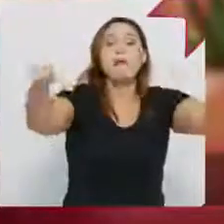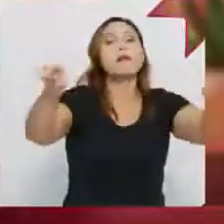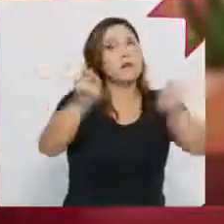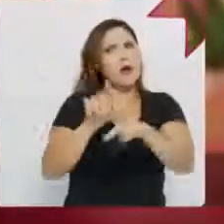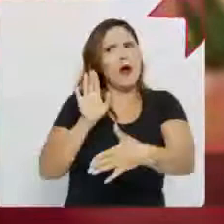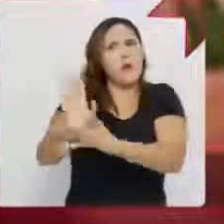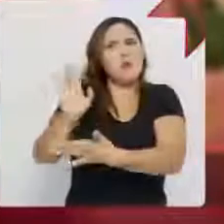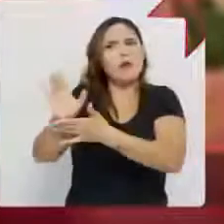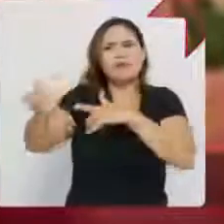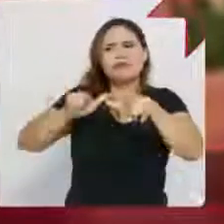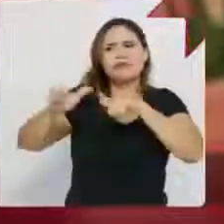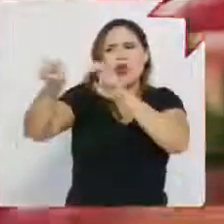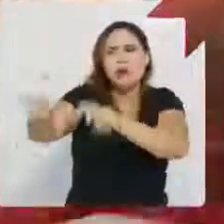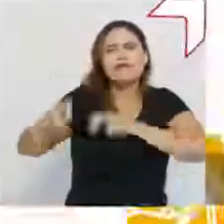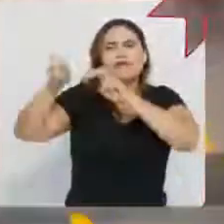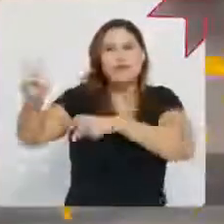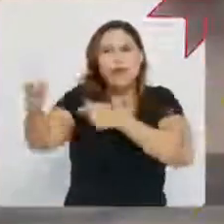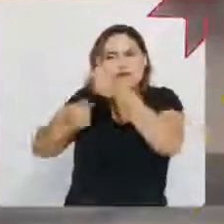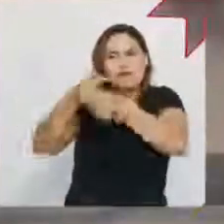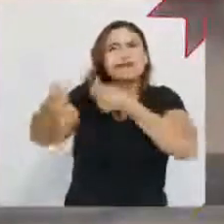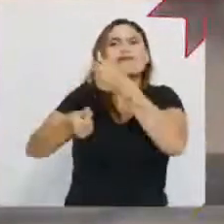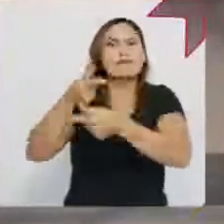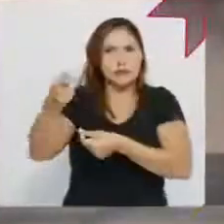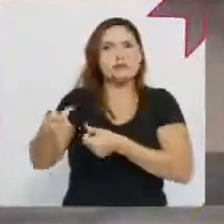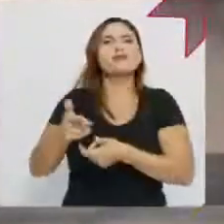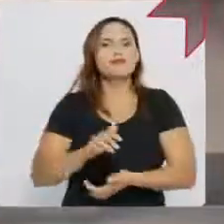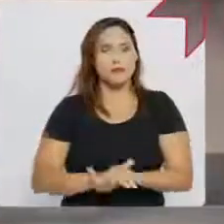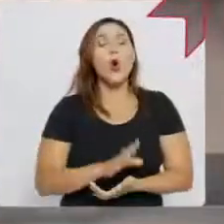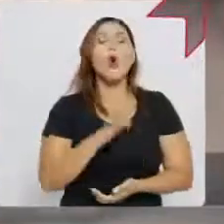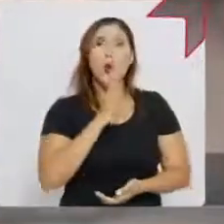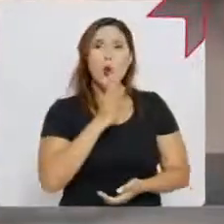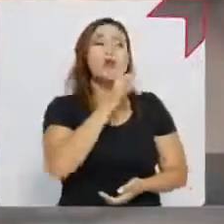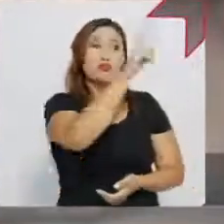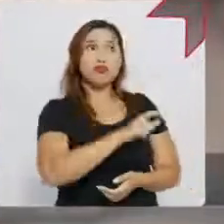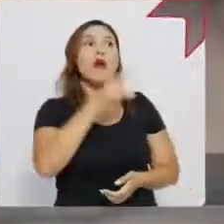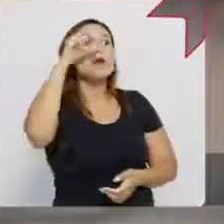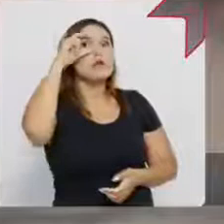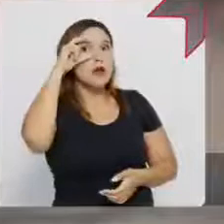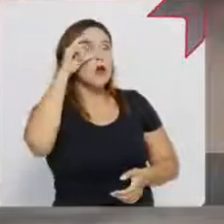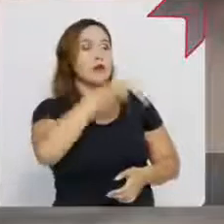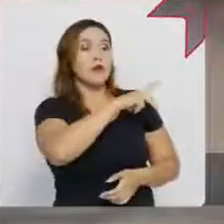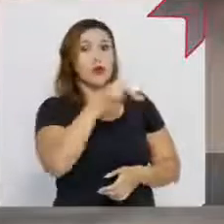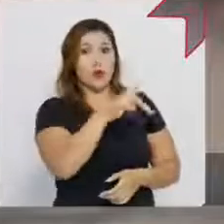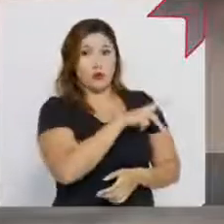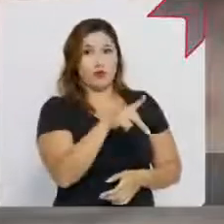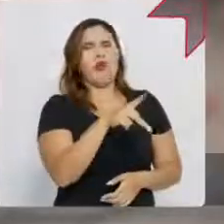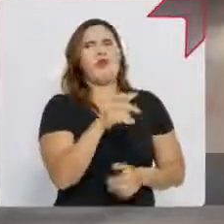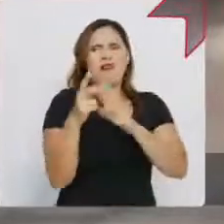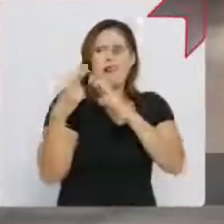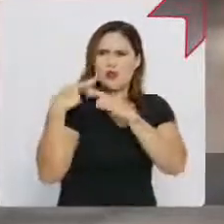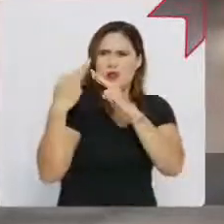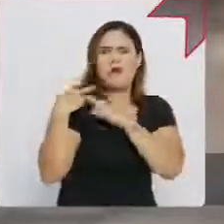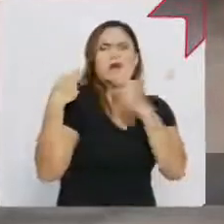comercialização da agricultura familiar. Conheço como professor, é um homem capaz, responsável e honesto.